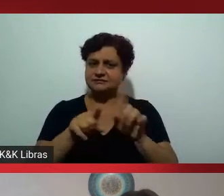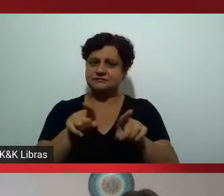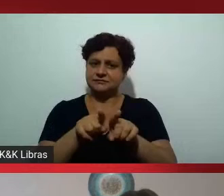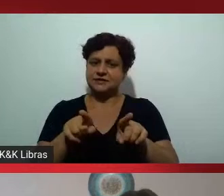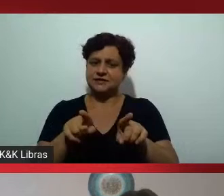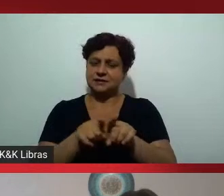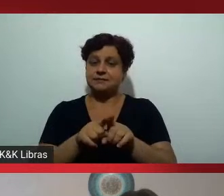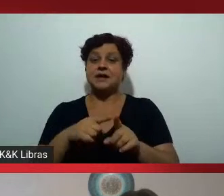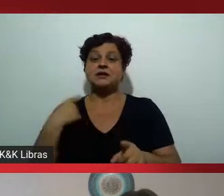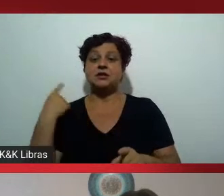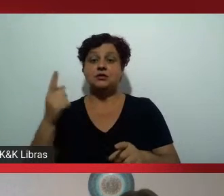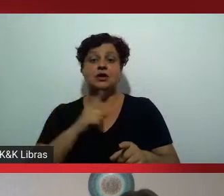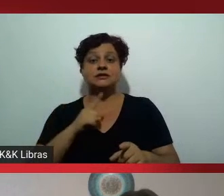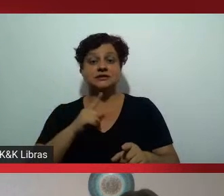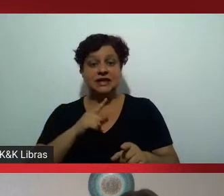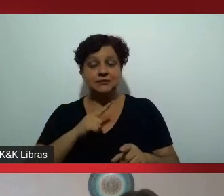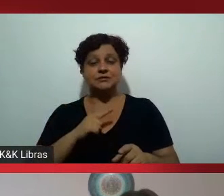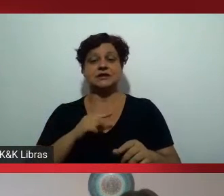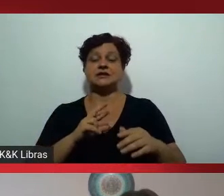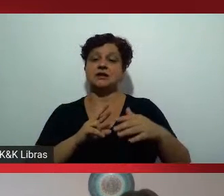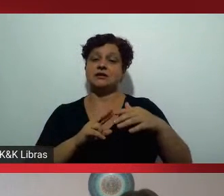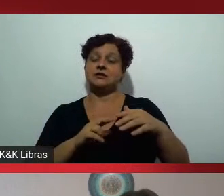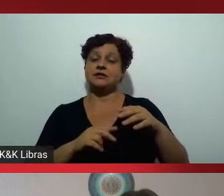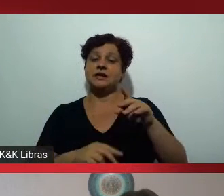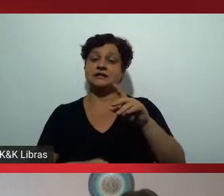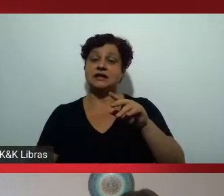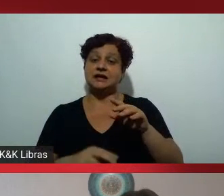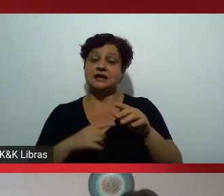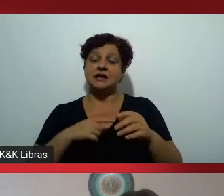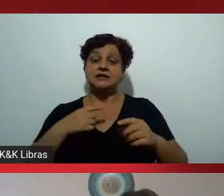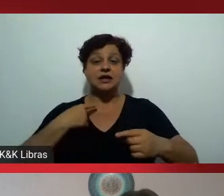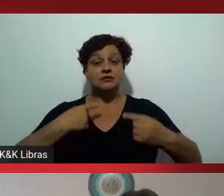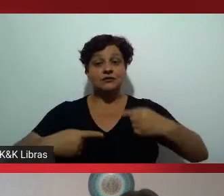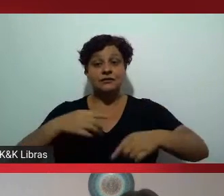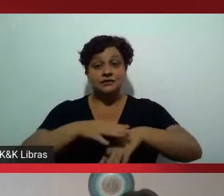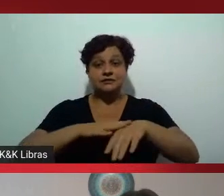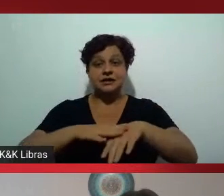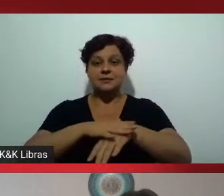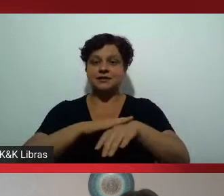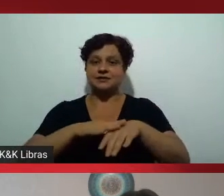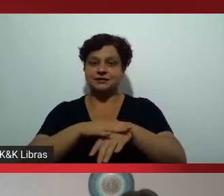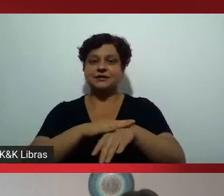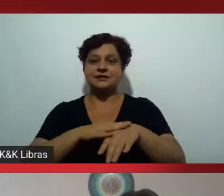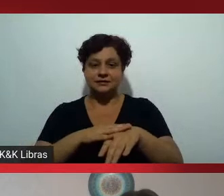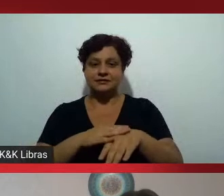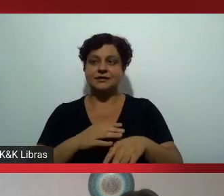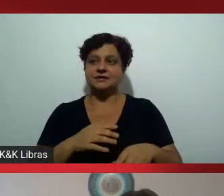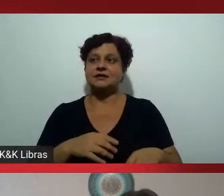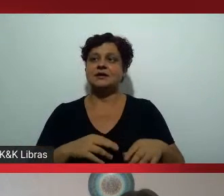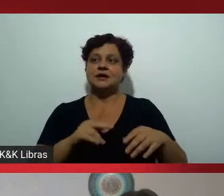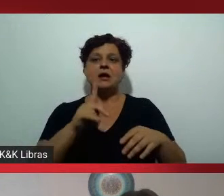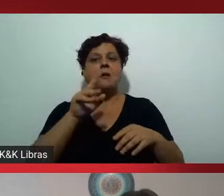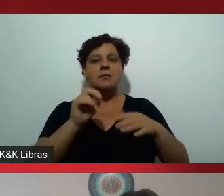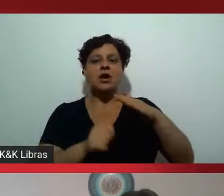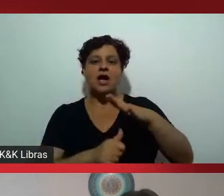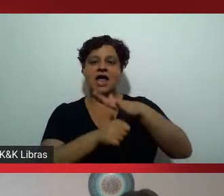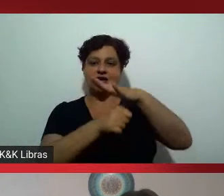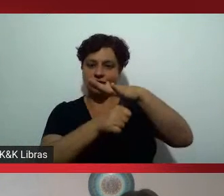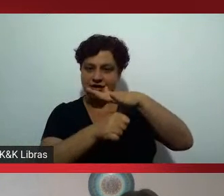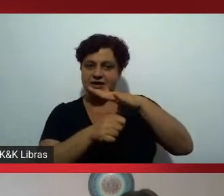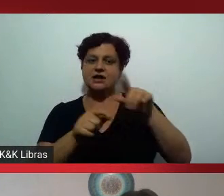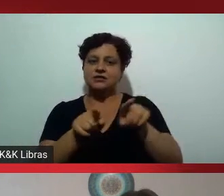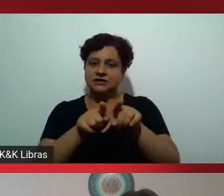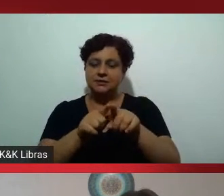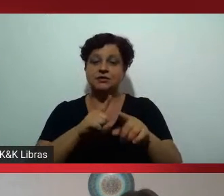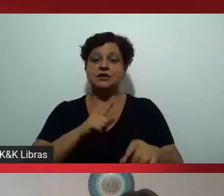temos essa pró-reitoria que eu coordeno, que é a pró-reitoria de assuntos comunitários e políticas afirmativas. O que nós